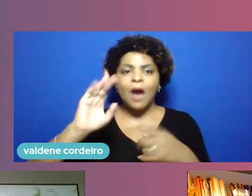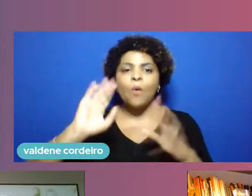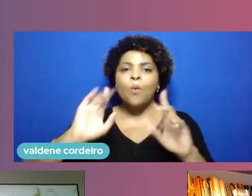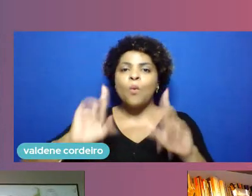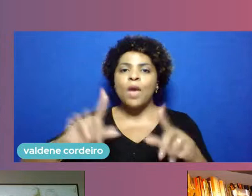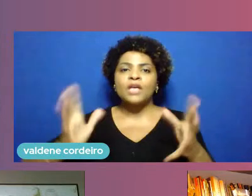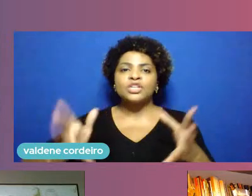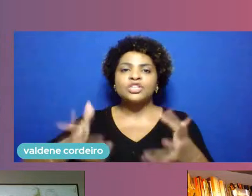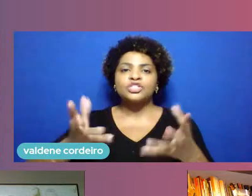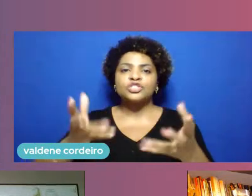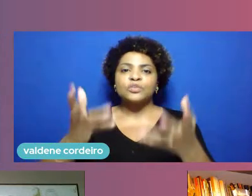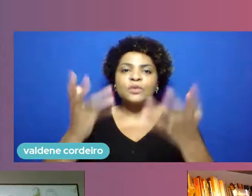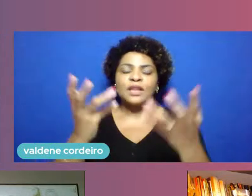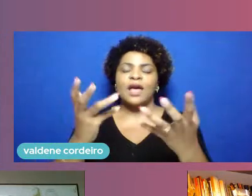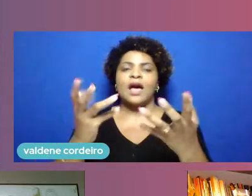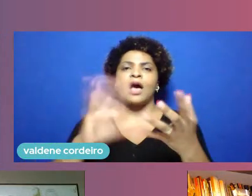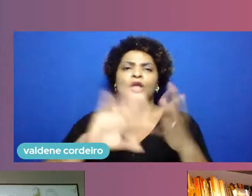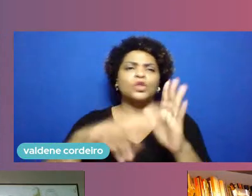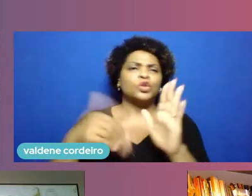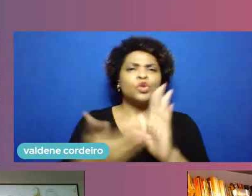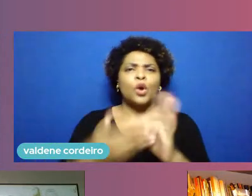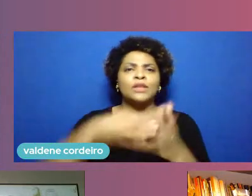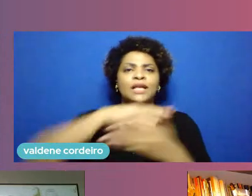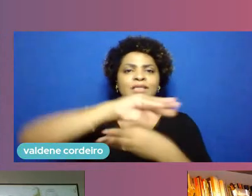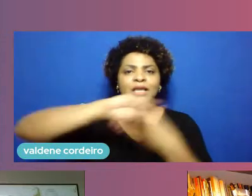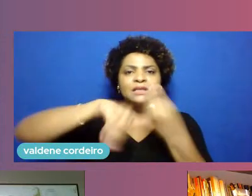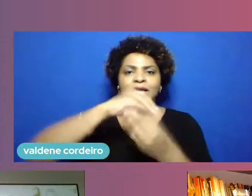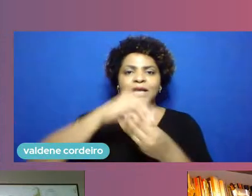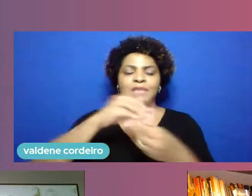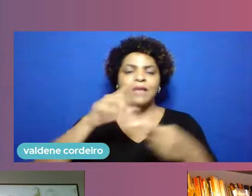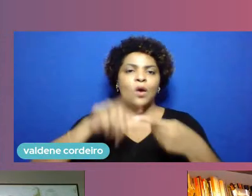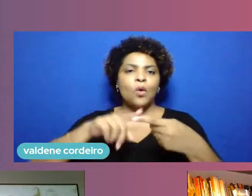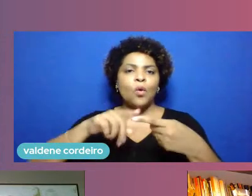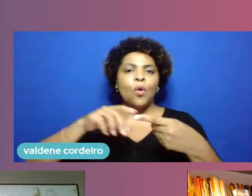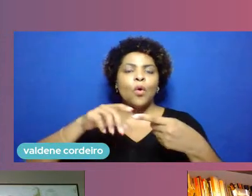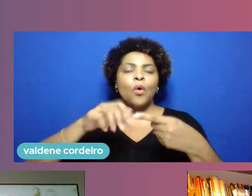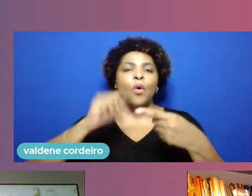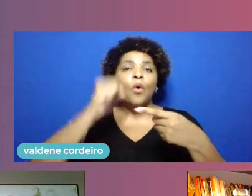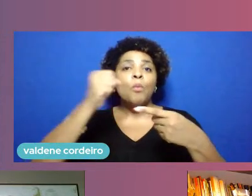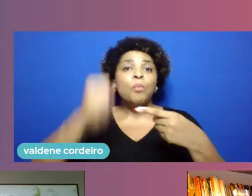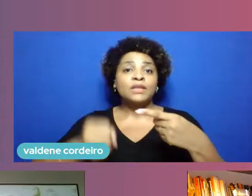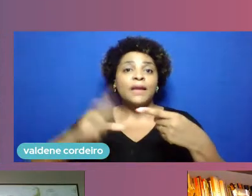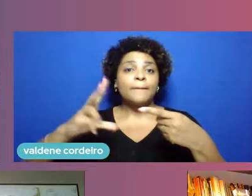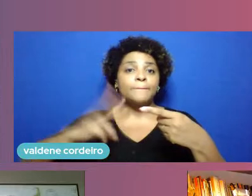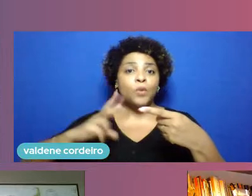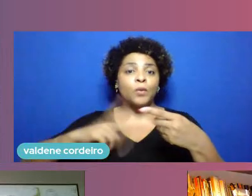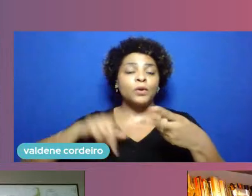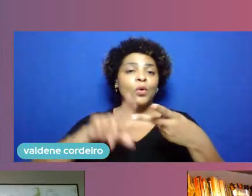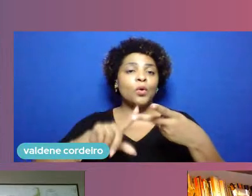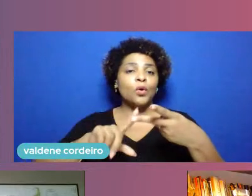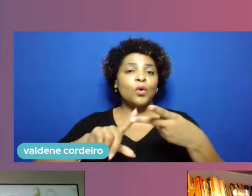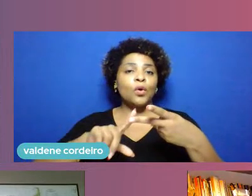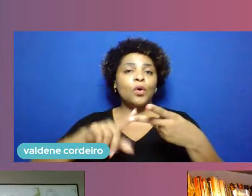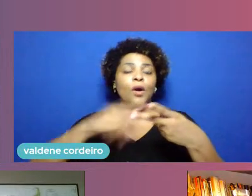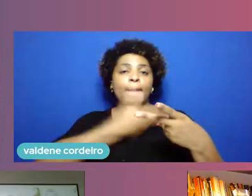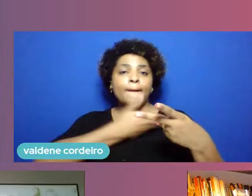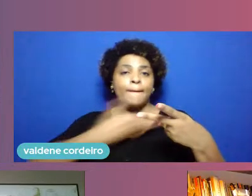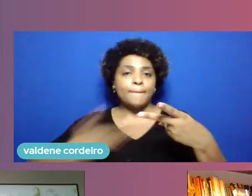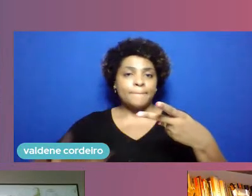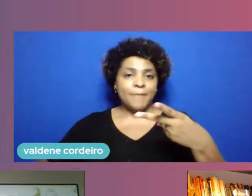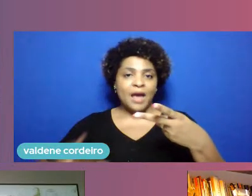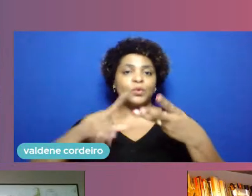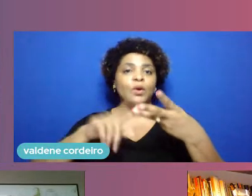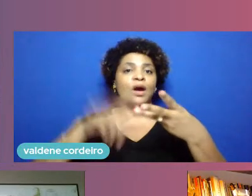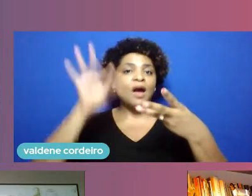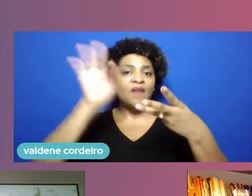hélice tríplice a integração entre poder público setor privado e academia então isso naturalmente cria uma